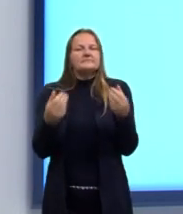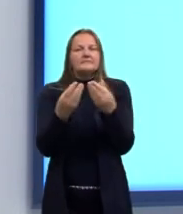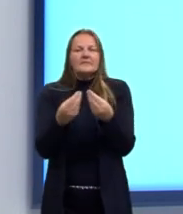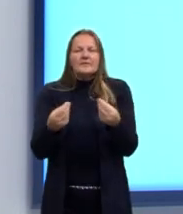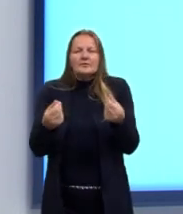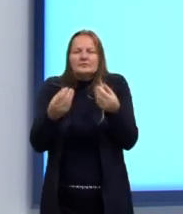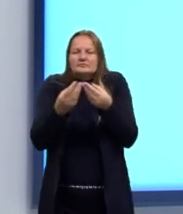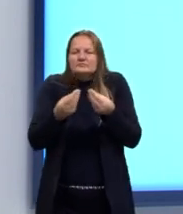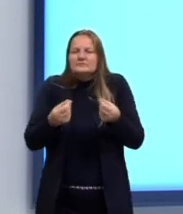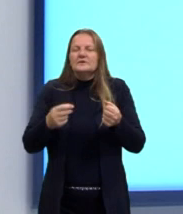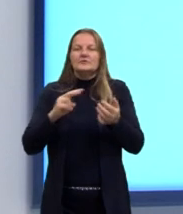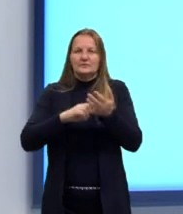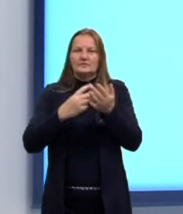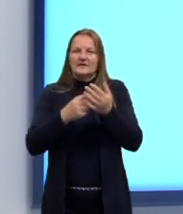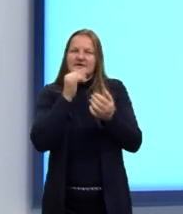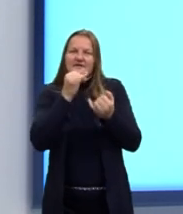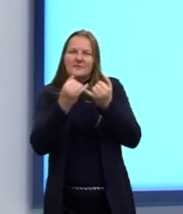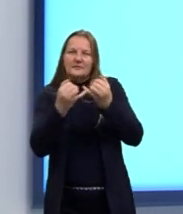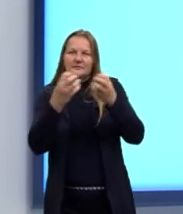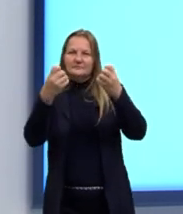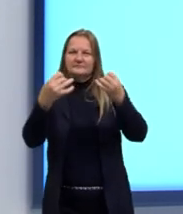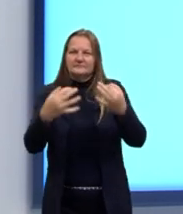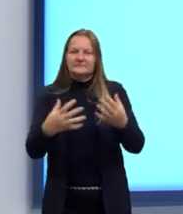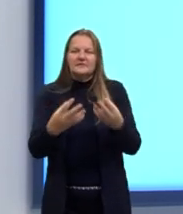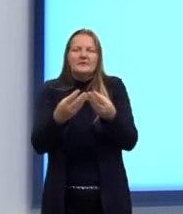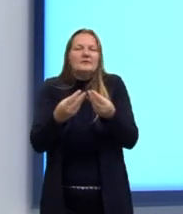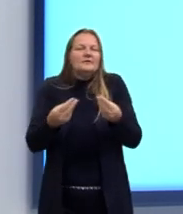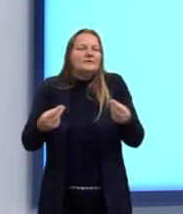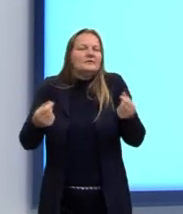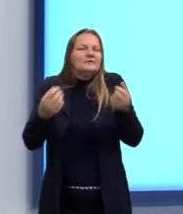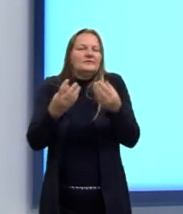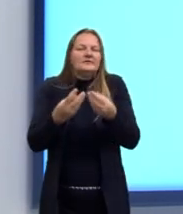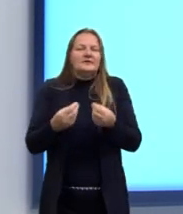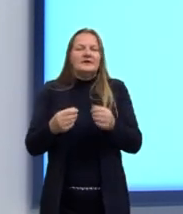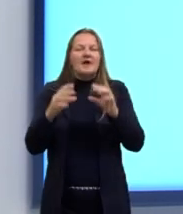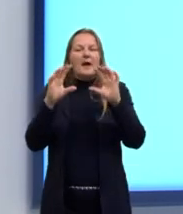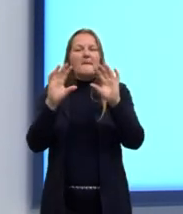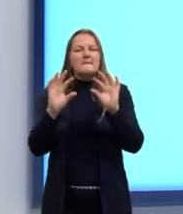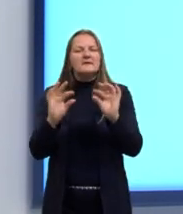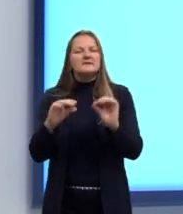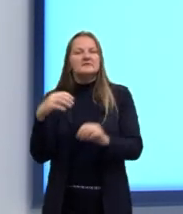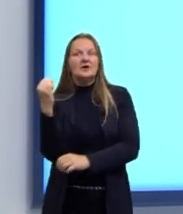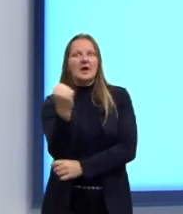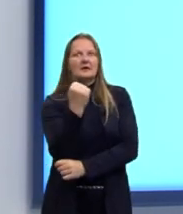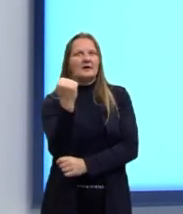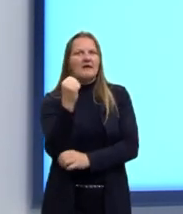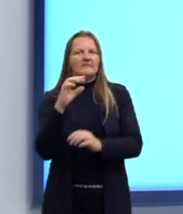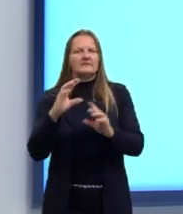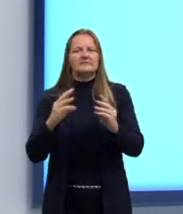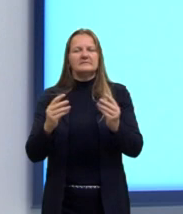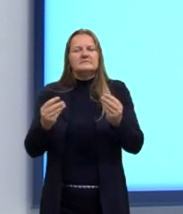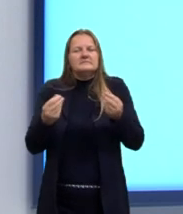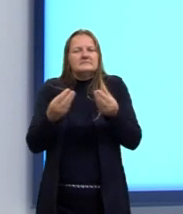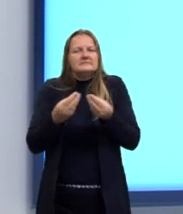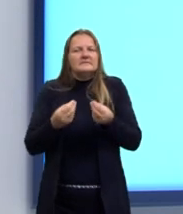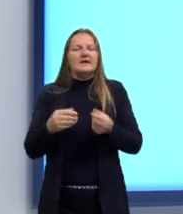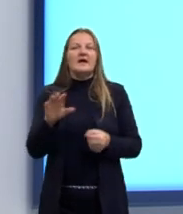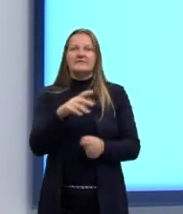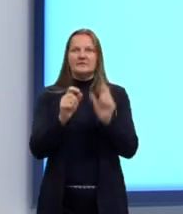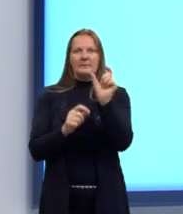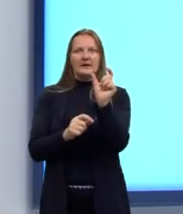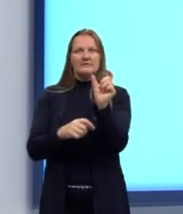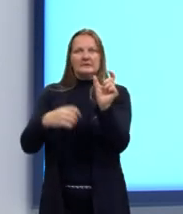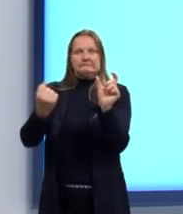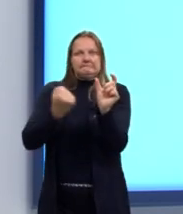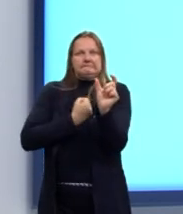Ela pode fazer esse sentido de diminuir a gravidade de uma sentença. Porque, algumas vezes, as palavras